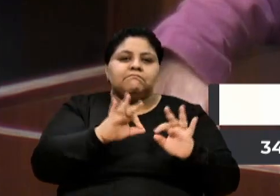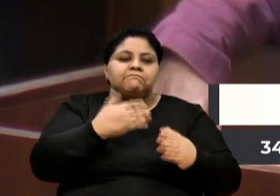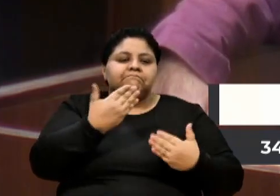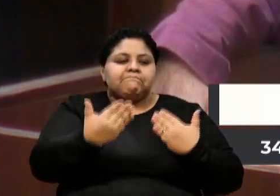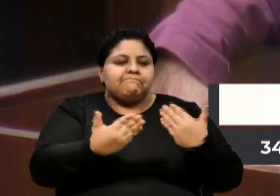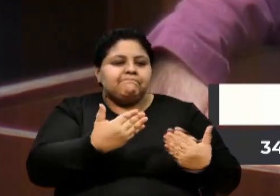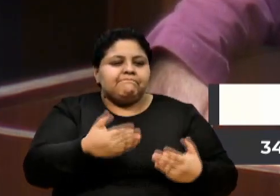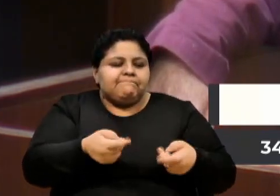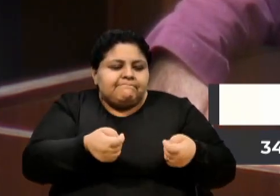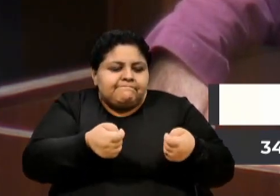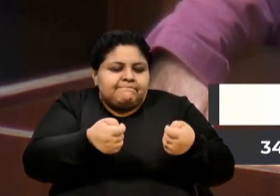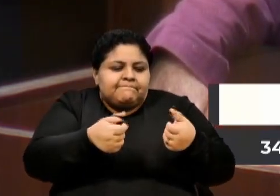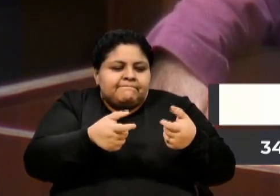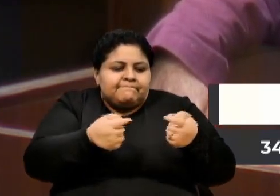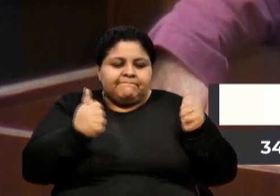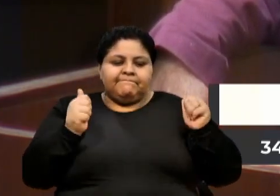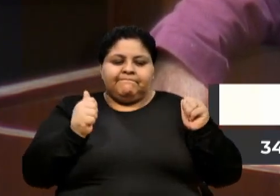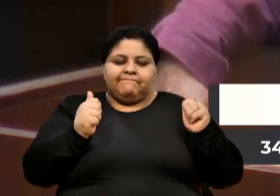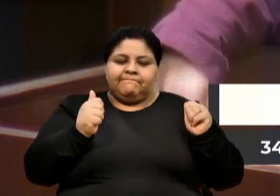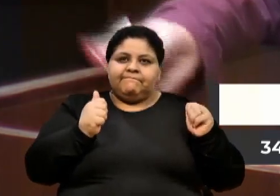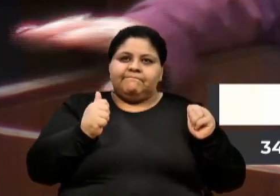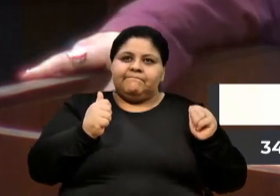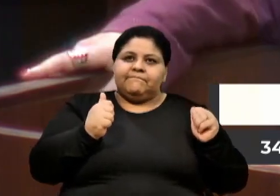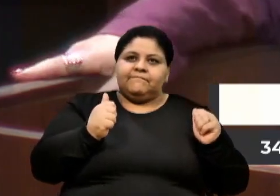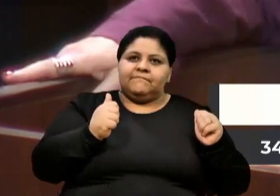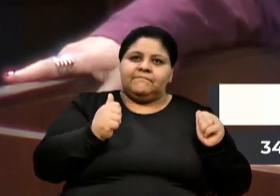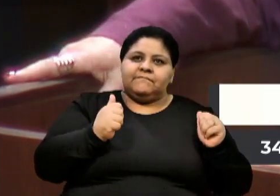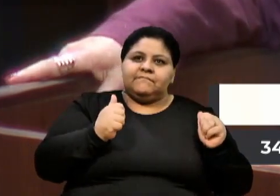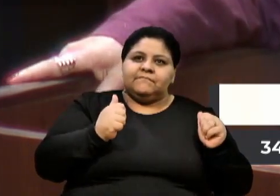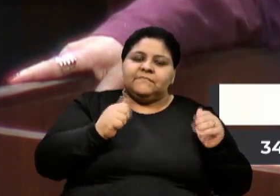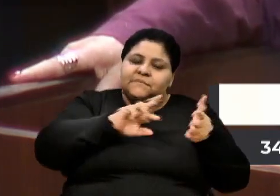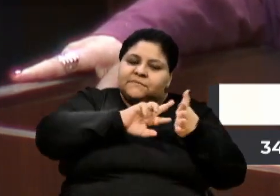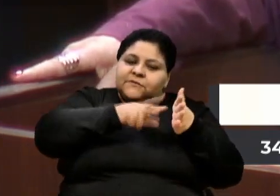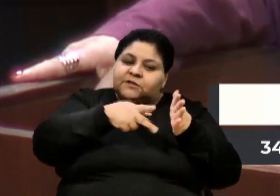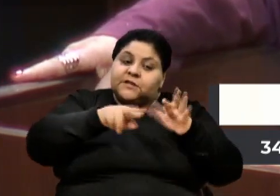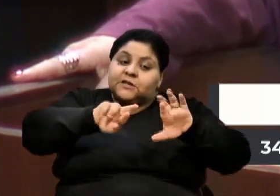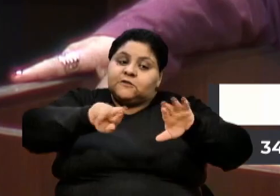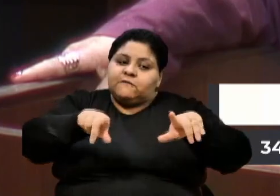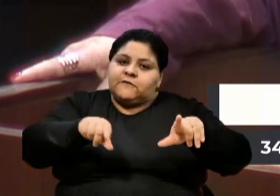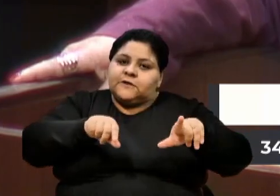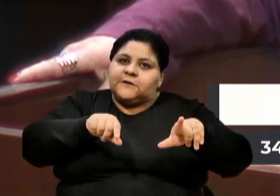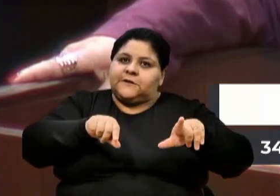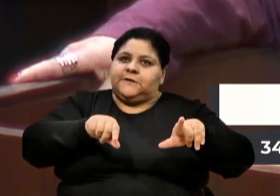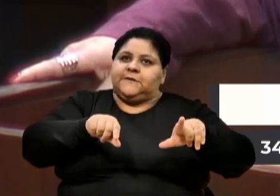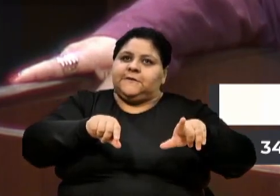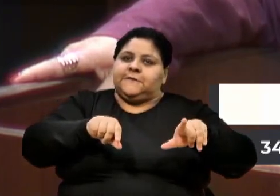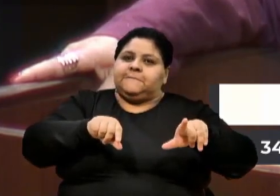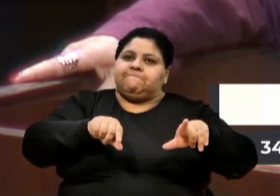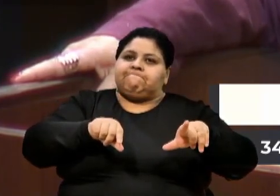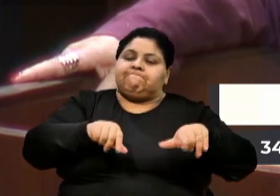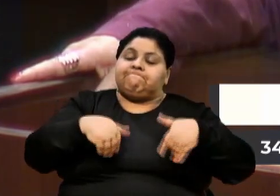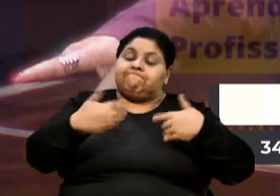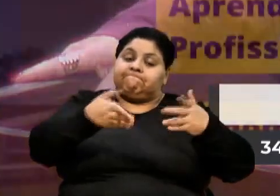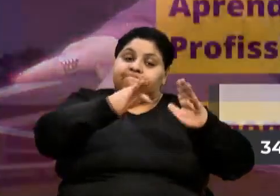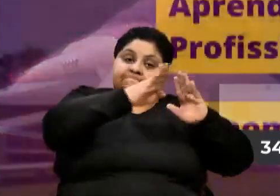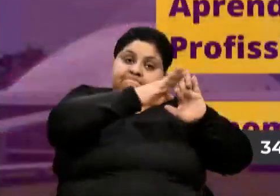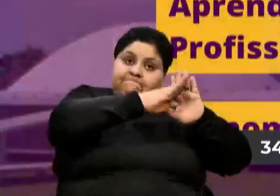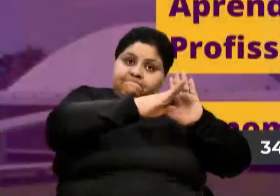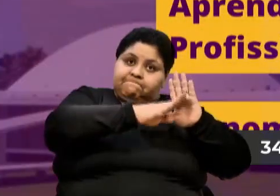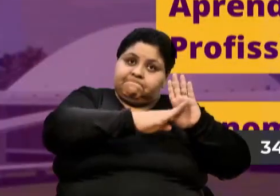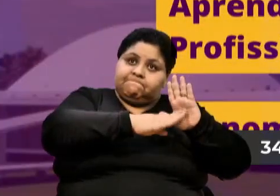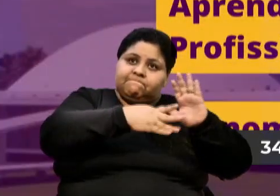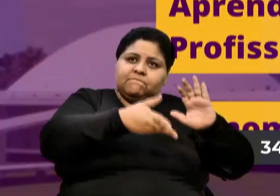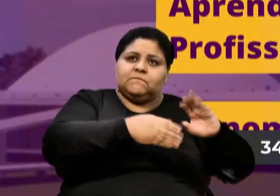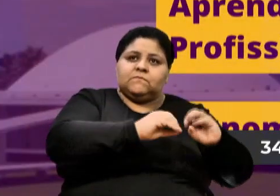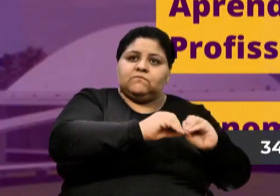realmente não é muito aquém do que é esse movimento. Então, as pautas levadas por